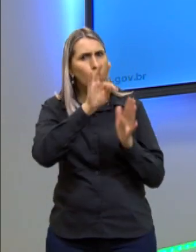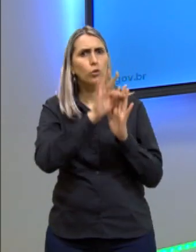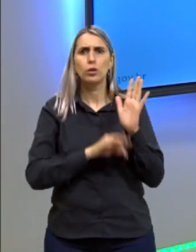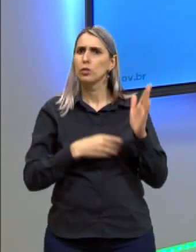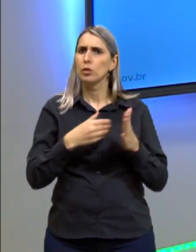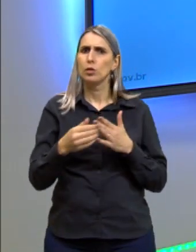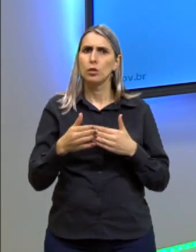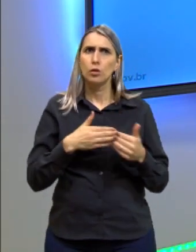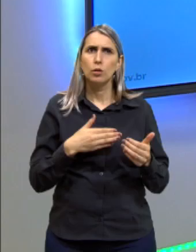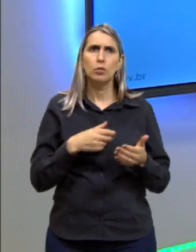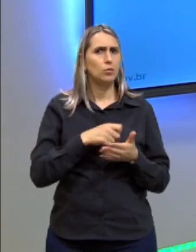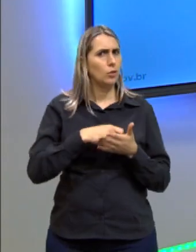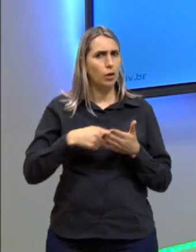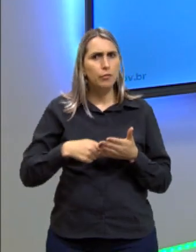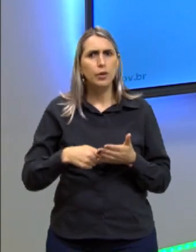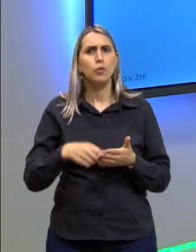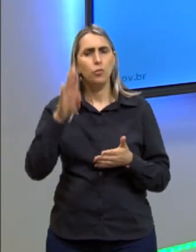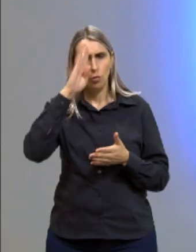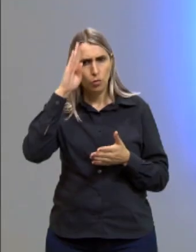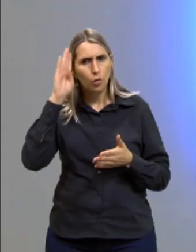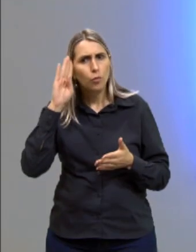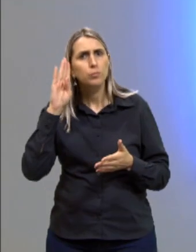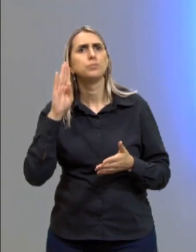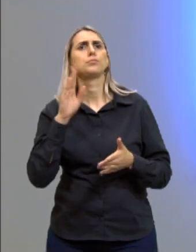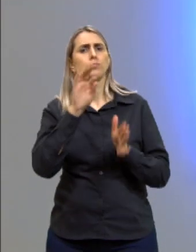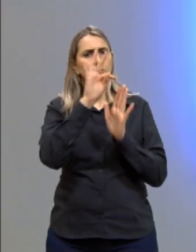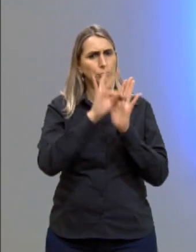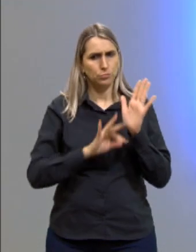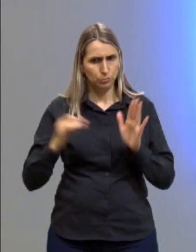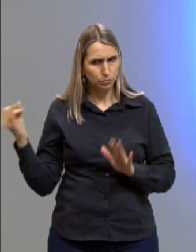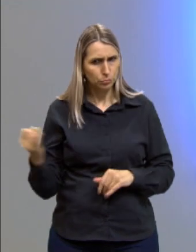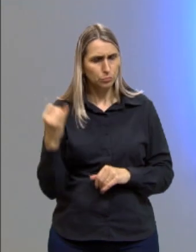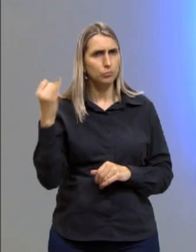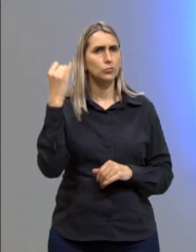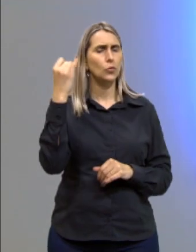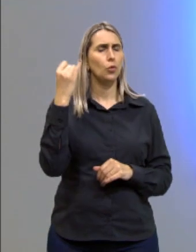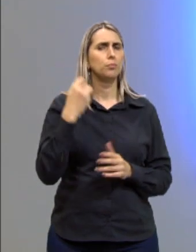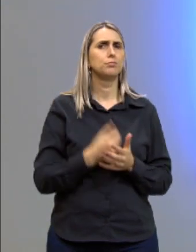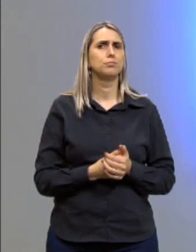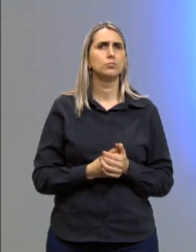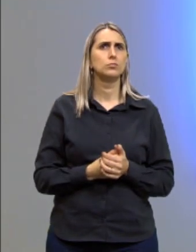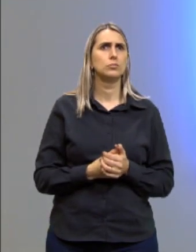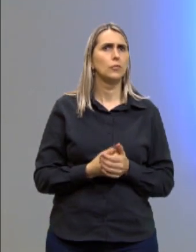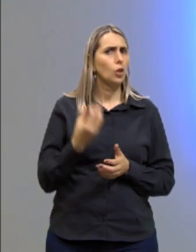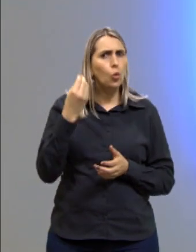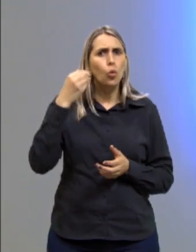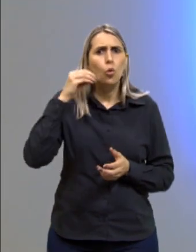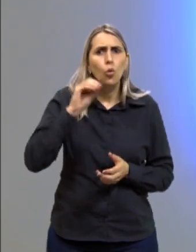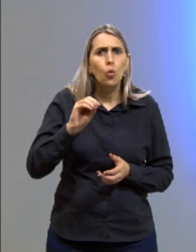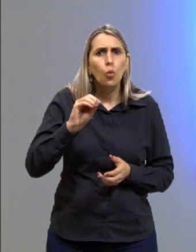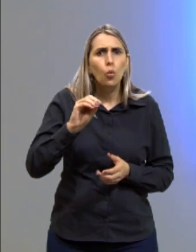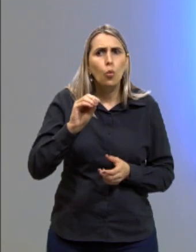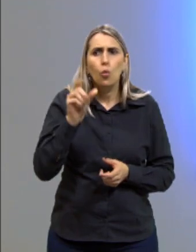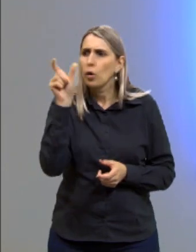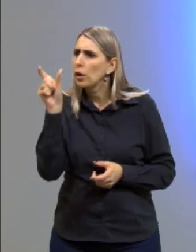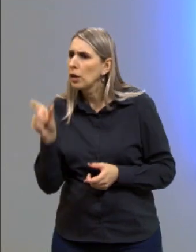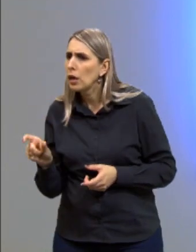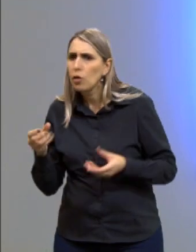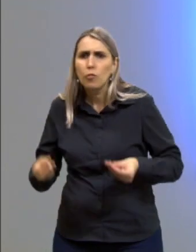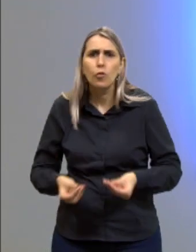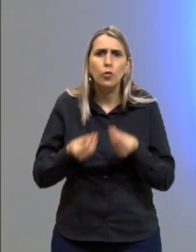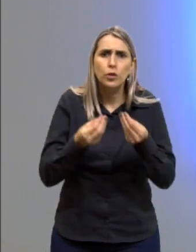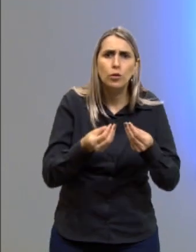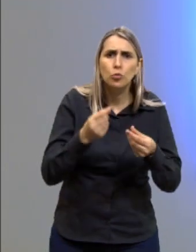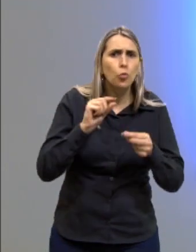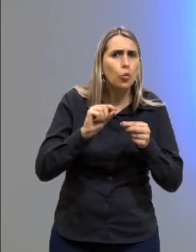seja escrever um trabalho acadêmico, seja escrever um texto, é importantíssimo, porque ela não colocou quem fornece, fornece o quê, e